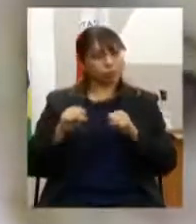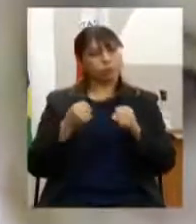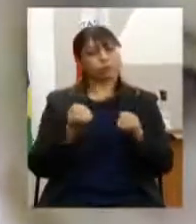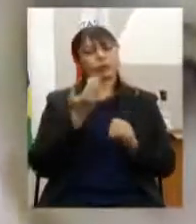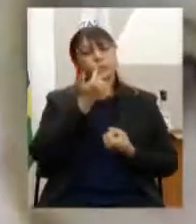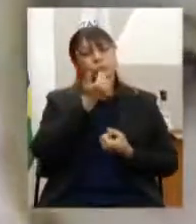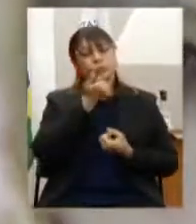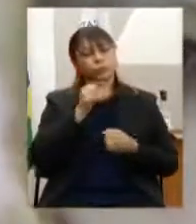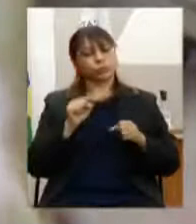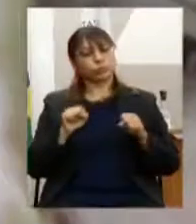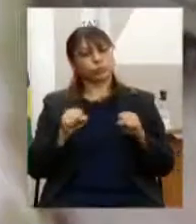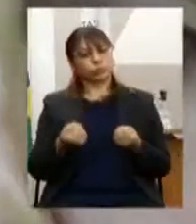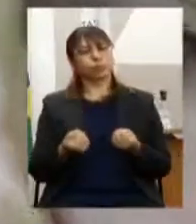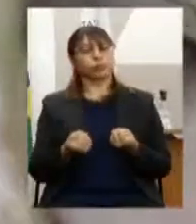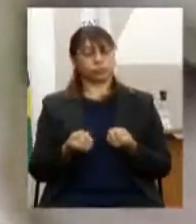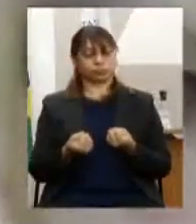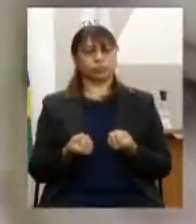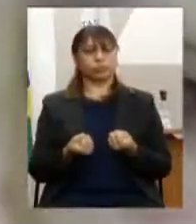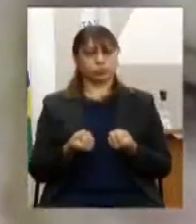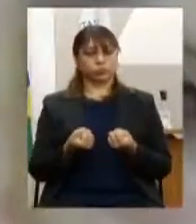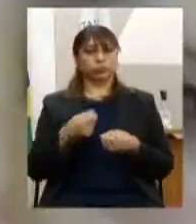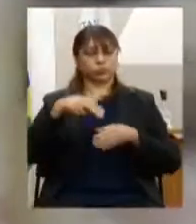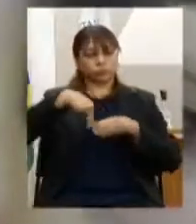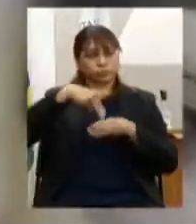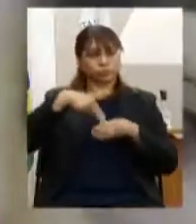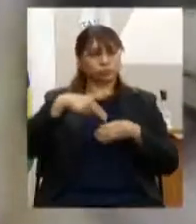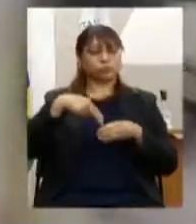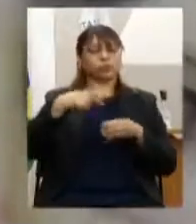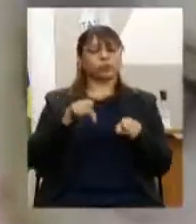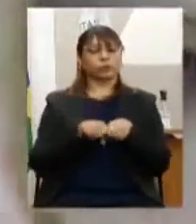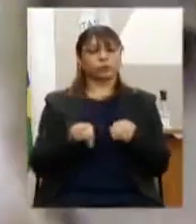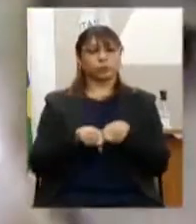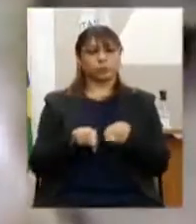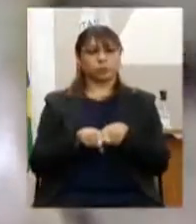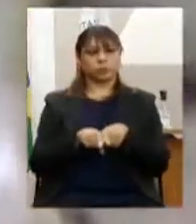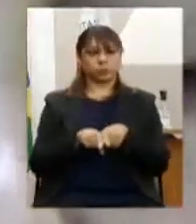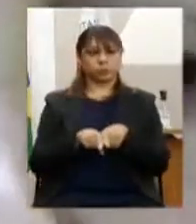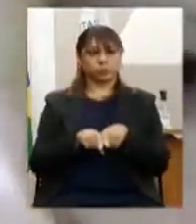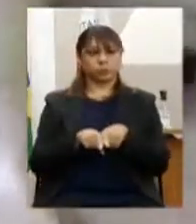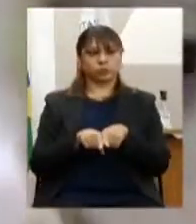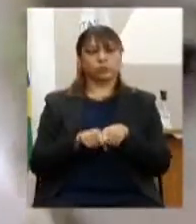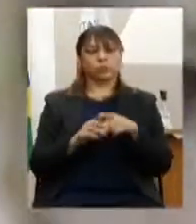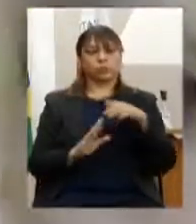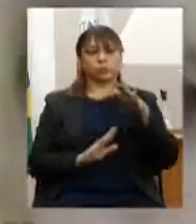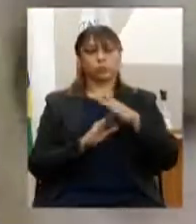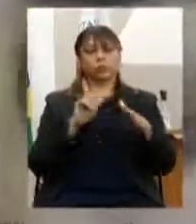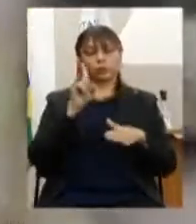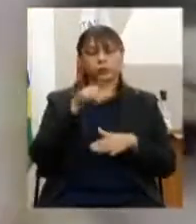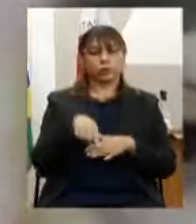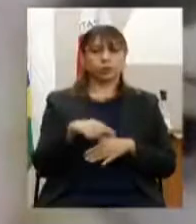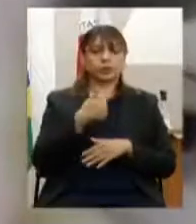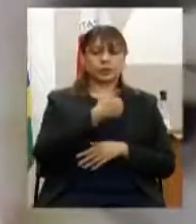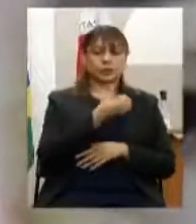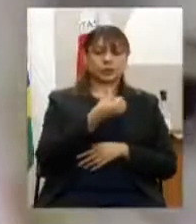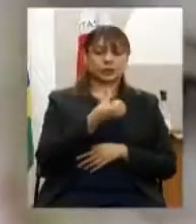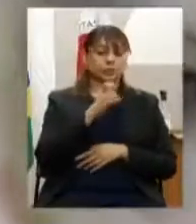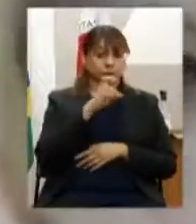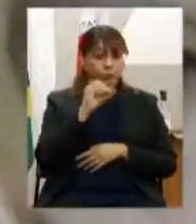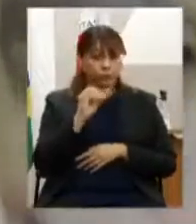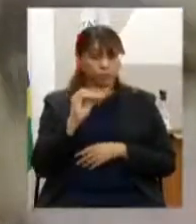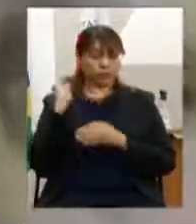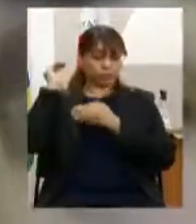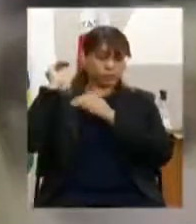nutricional aos celíacos vulneráveis, com meta física de 150 cestas básicas, voltadas ao